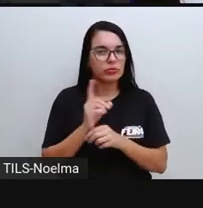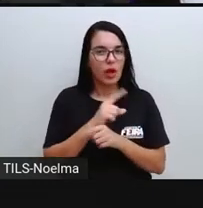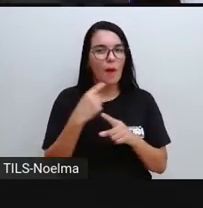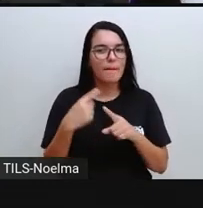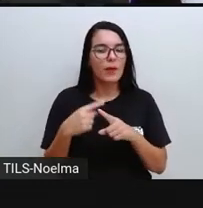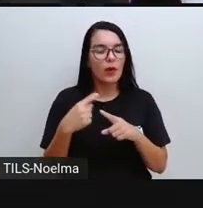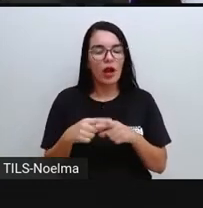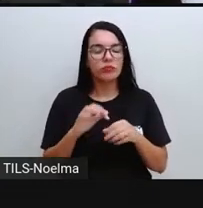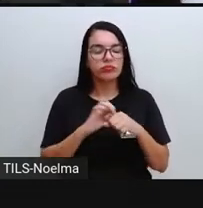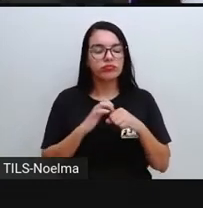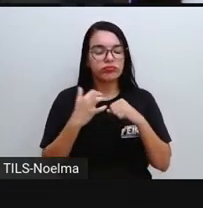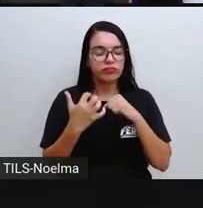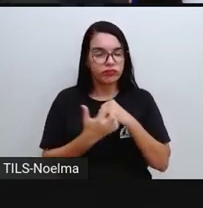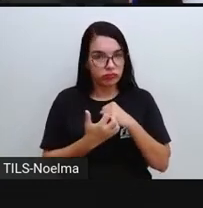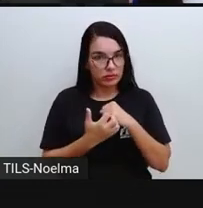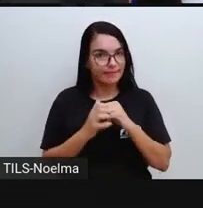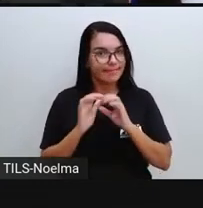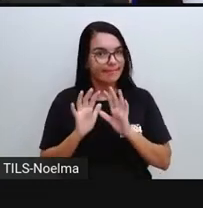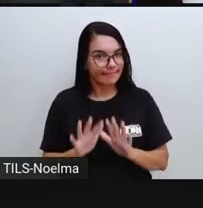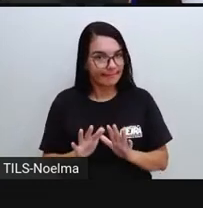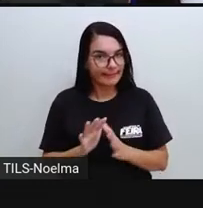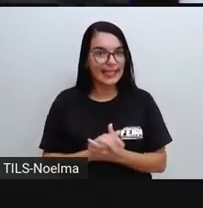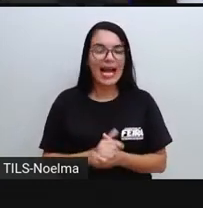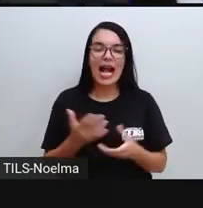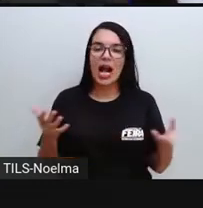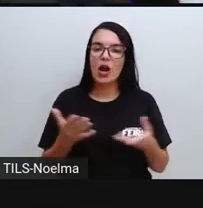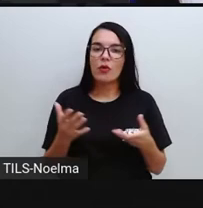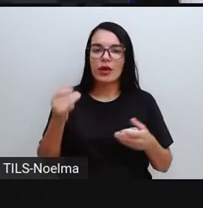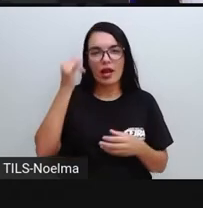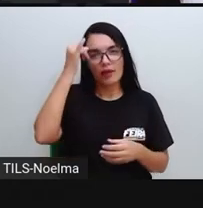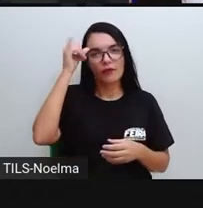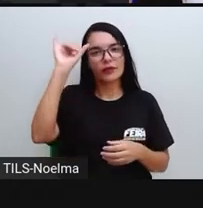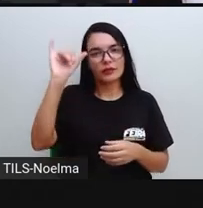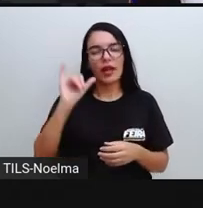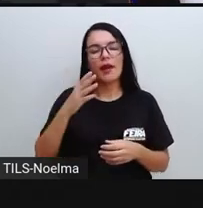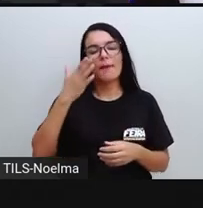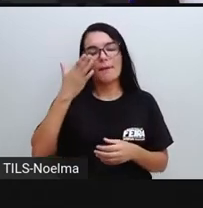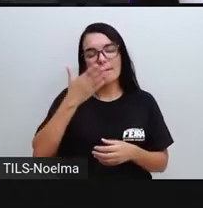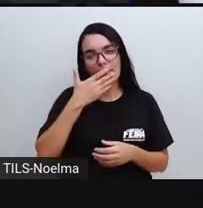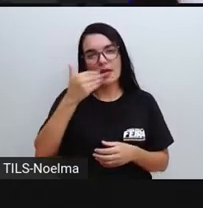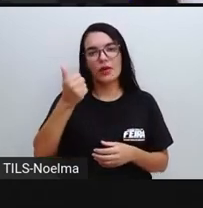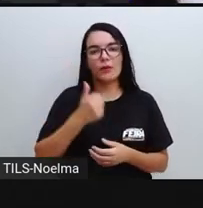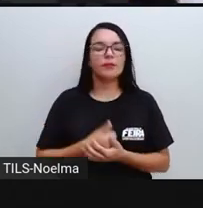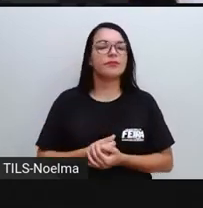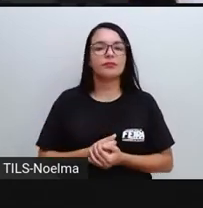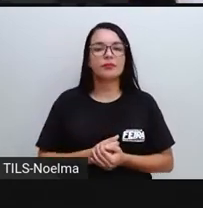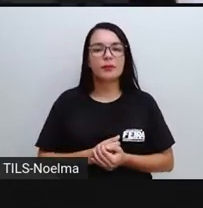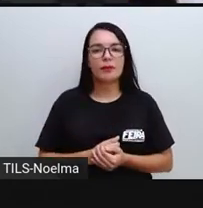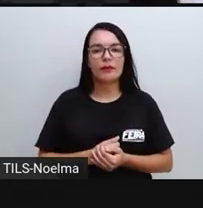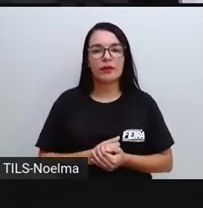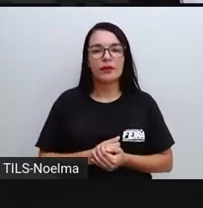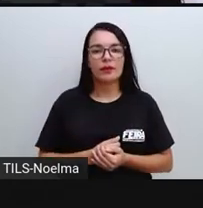Covid, já não era tão higiênico. E agora, com a Covid, a gente tem que ter uma atenção, cuidado maior, né?